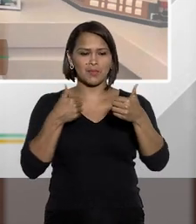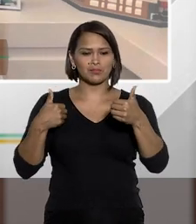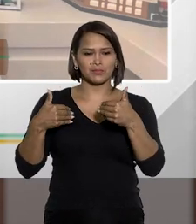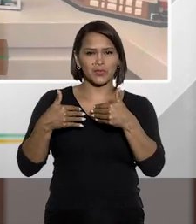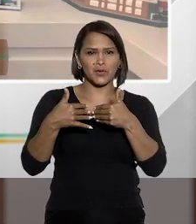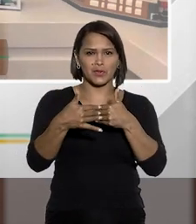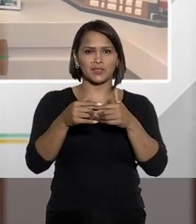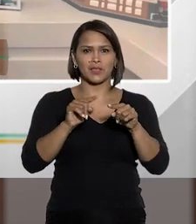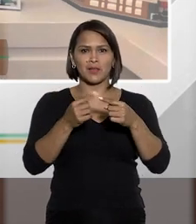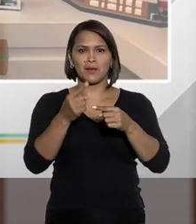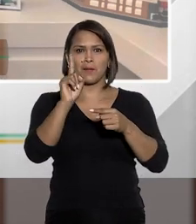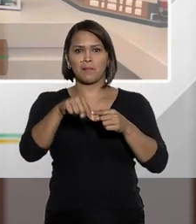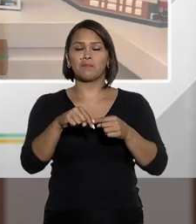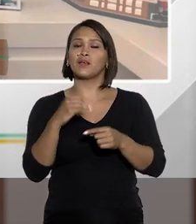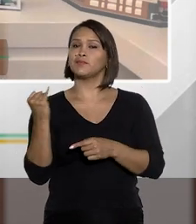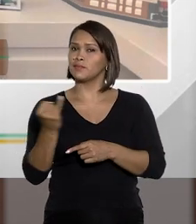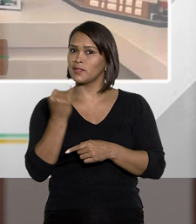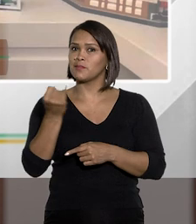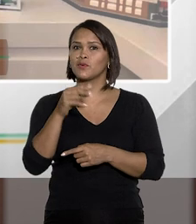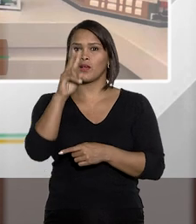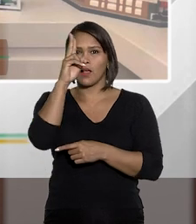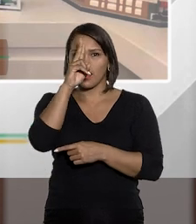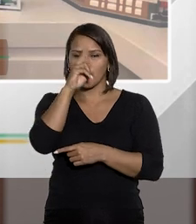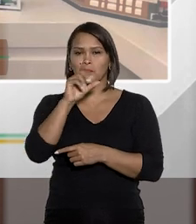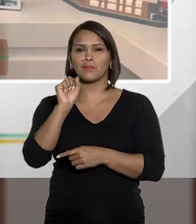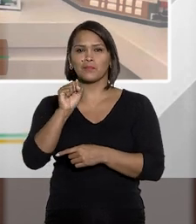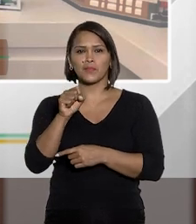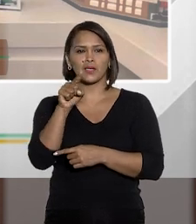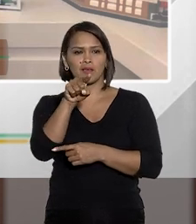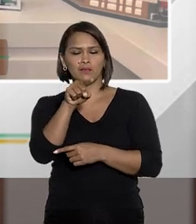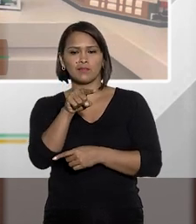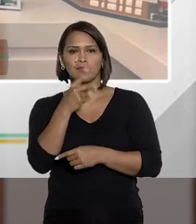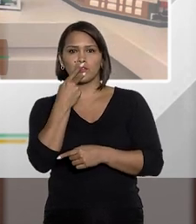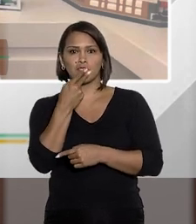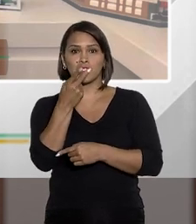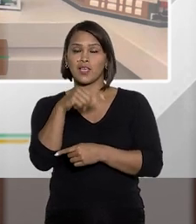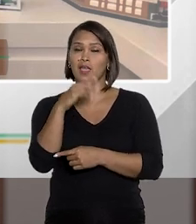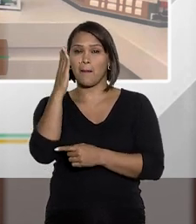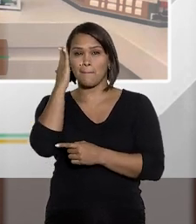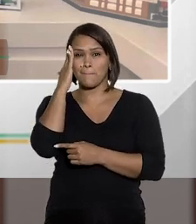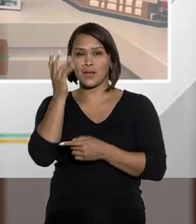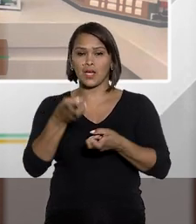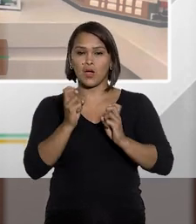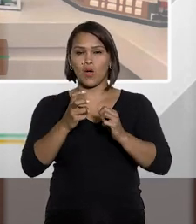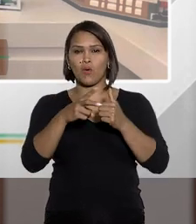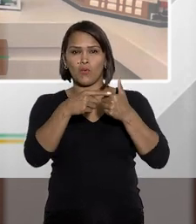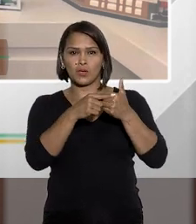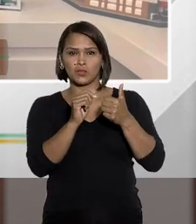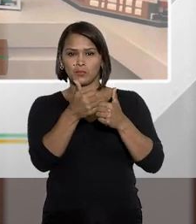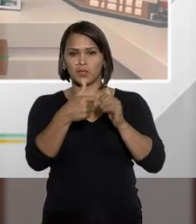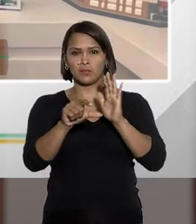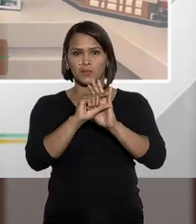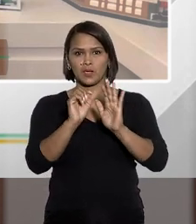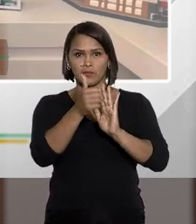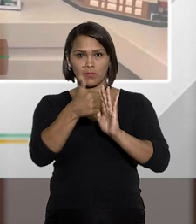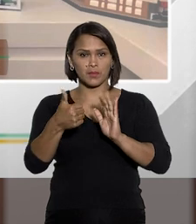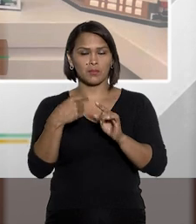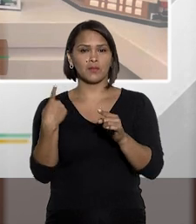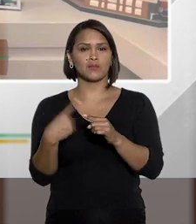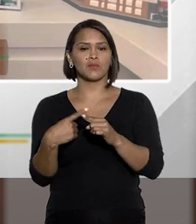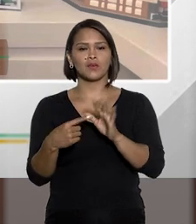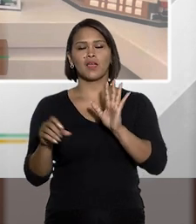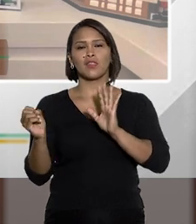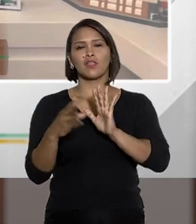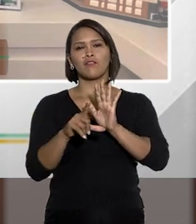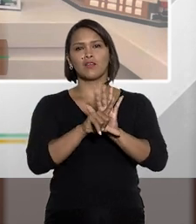roteiro, mas é de fundamental importância que você leve em consideração o artigo 1º, o parágrafo